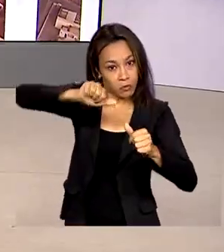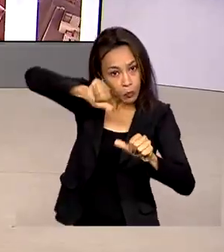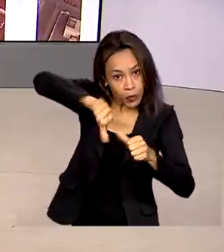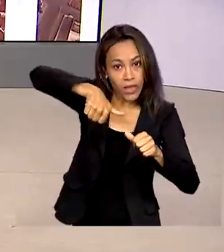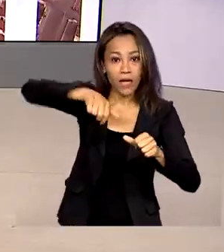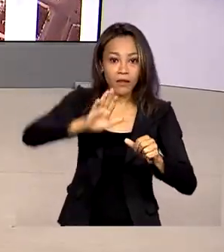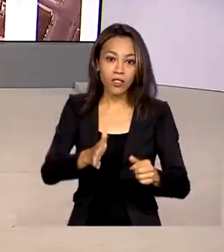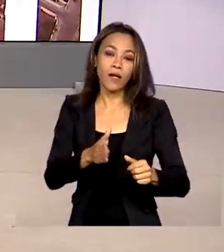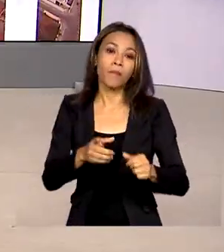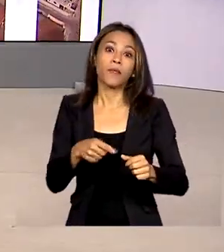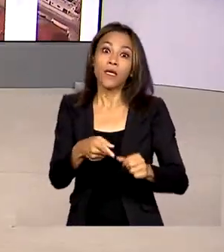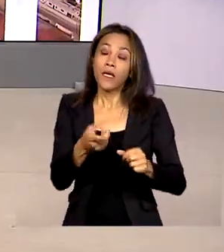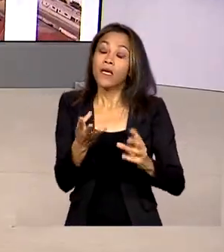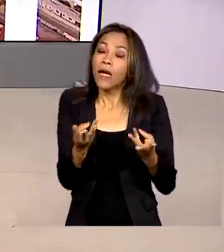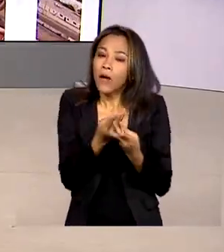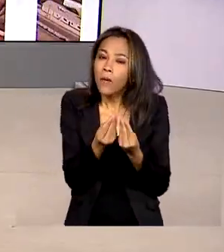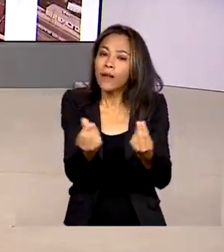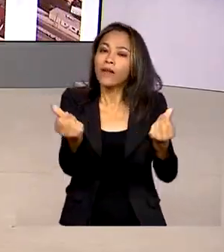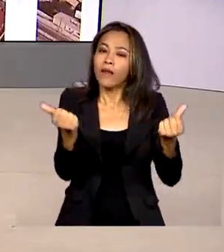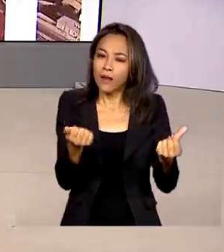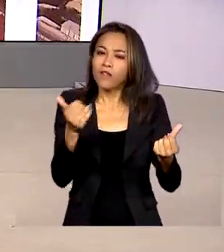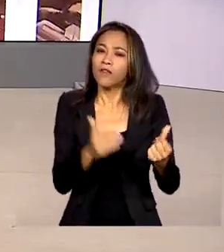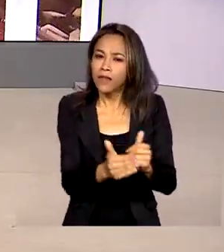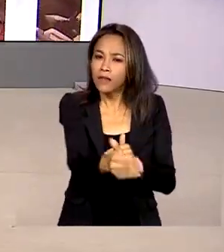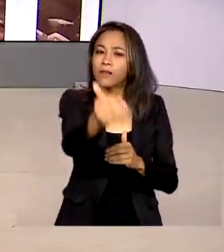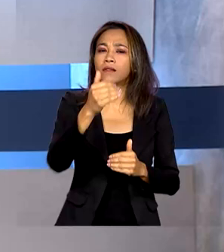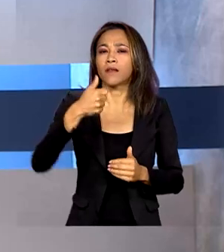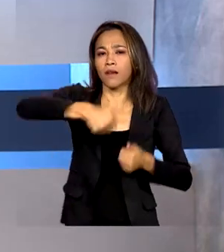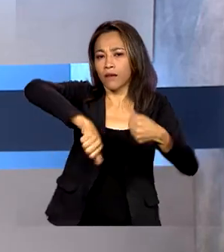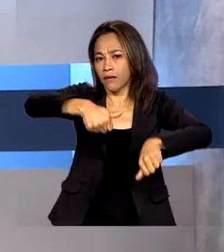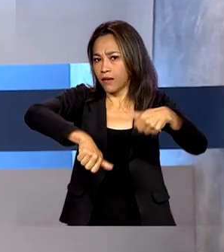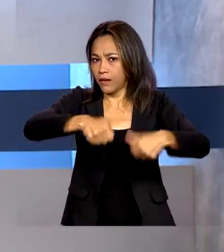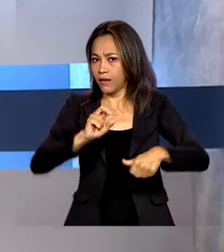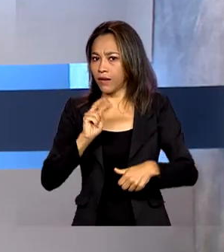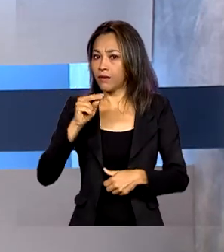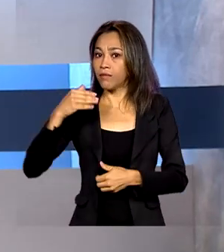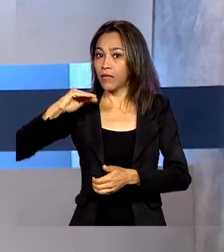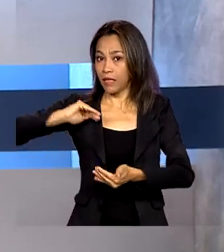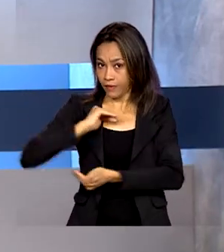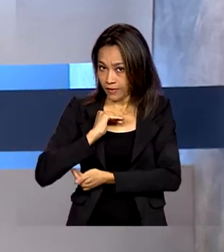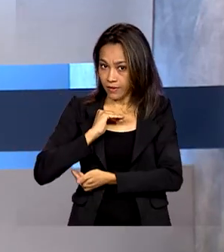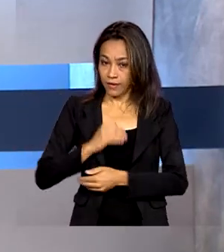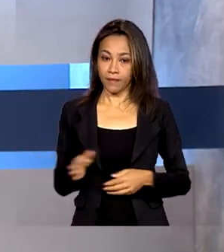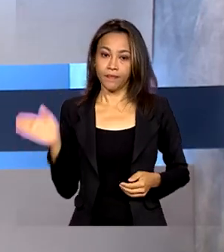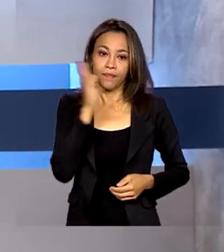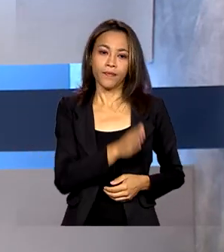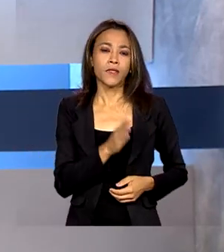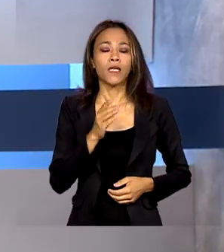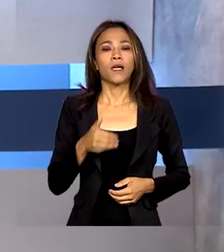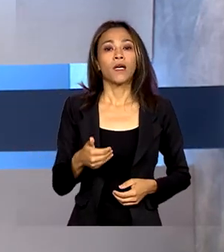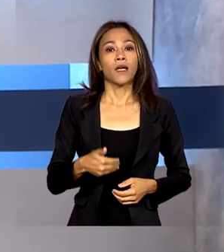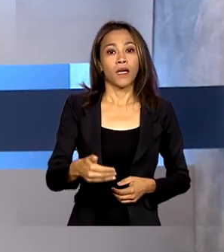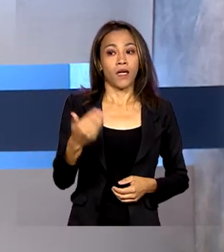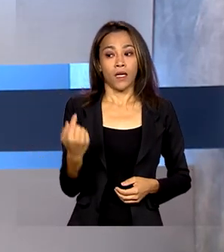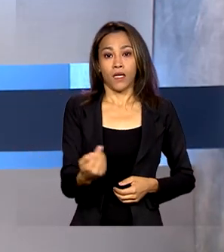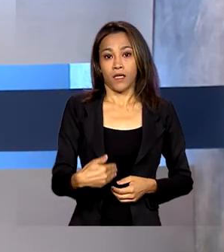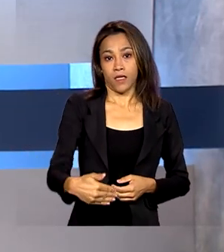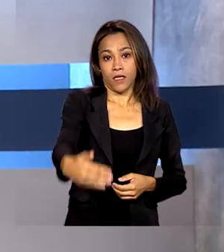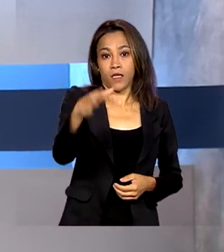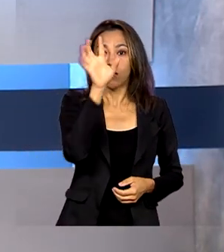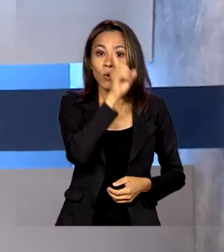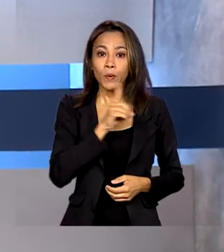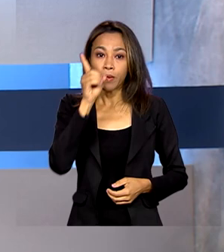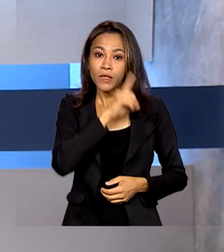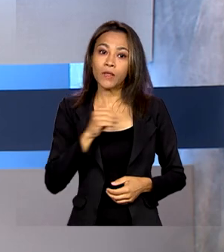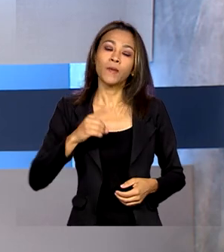o critério da eficácia e uso da vacina será analisado pela Anvisa. Termina no domingo, no Rio de Janeiro, a 13ª